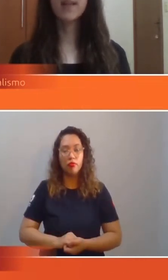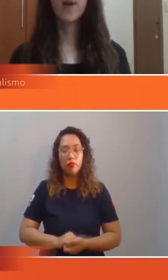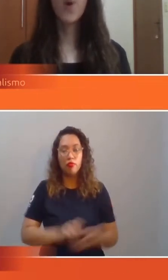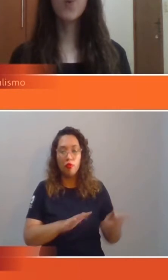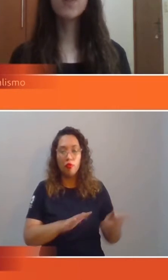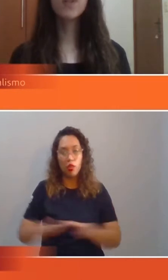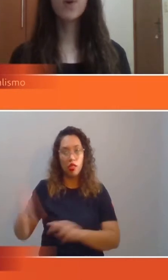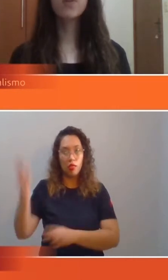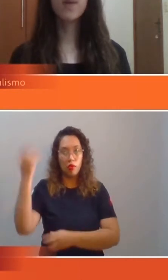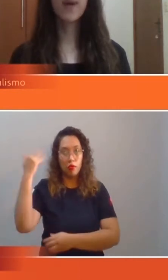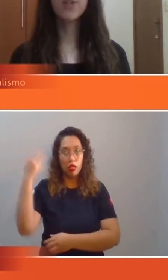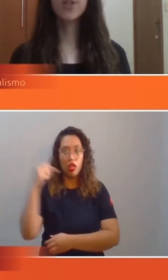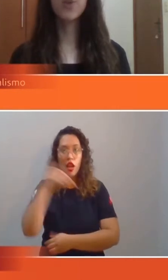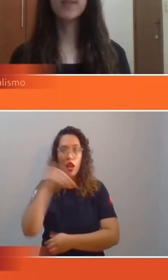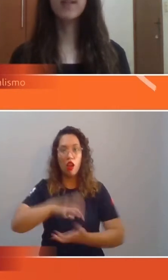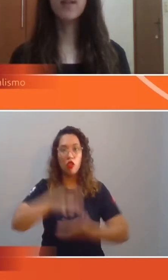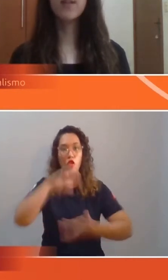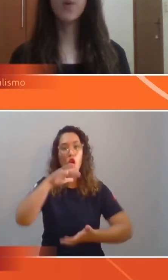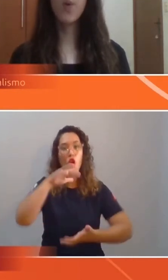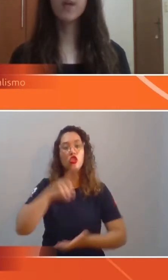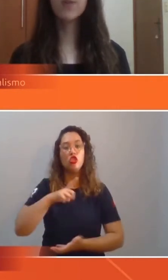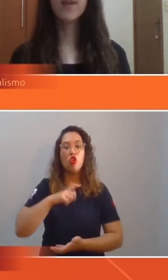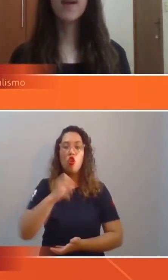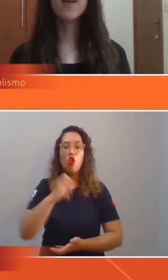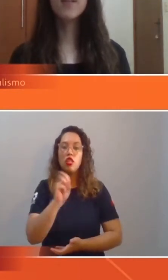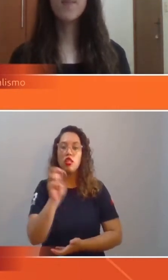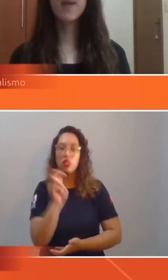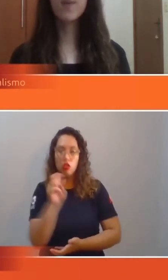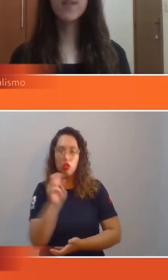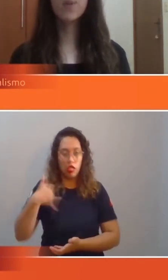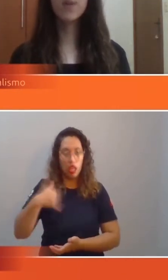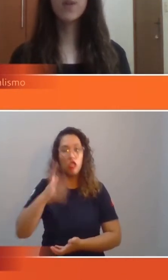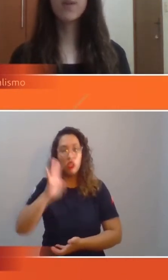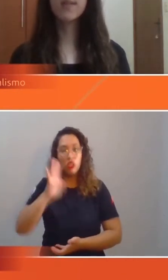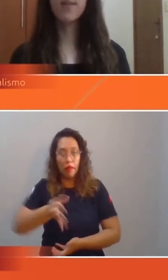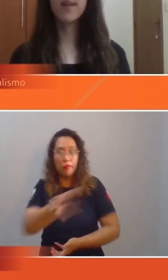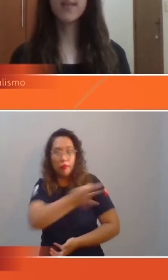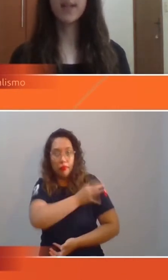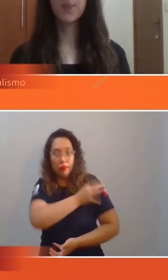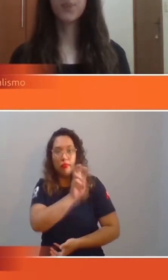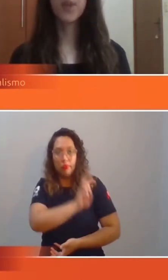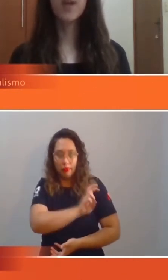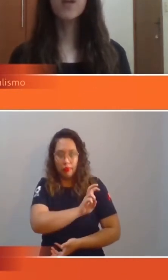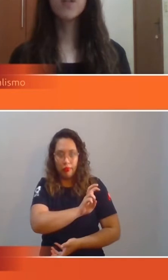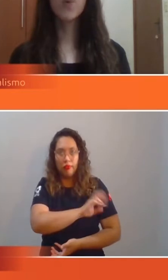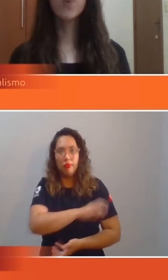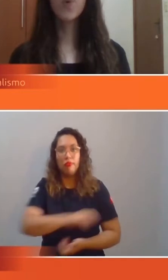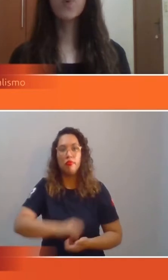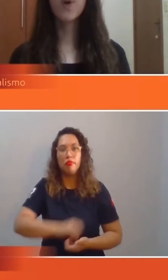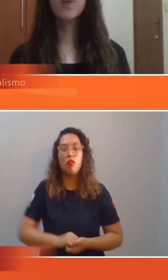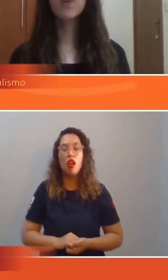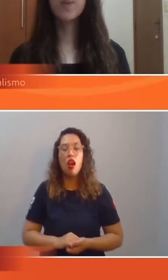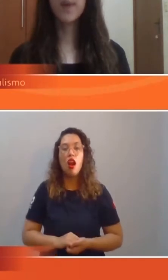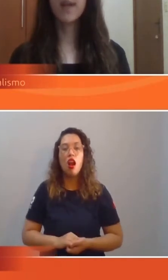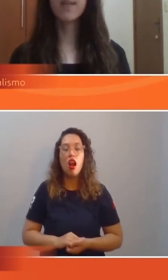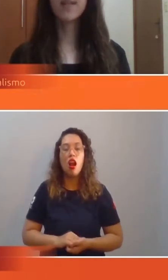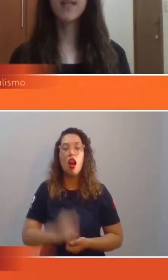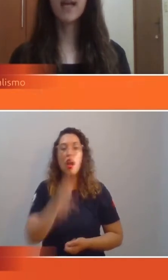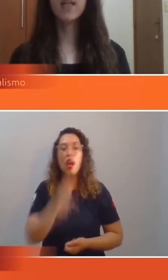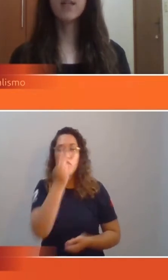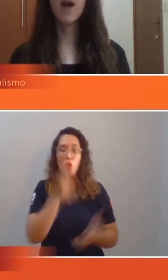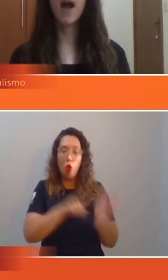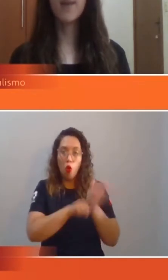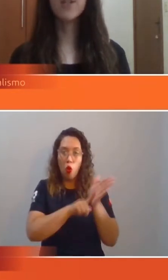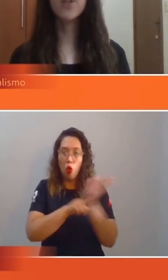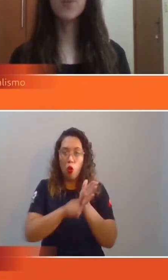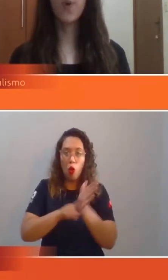passada, os idosos a partir de 85 anos receberam a segunda dose da vacina. Segundo o consórcio de imprensa que